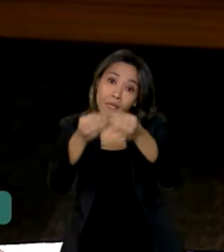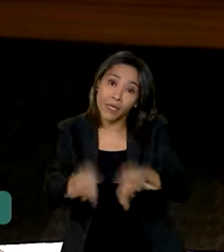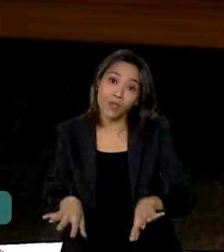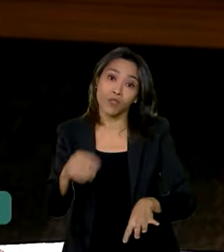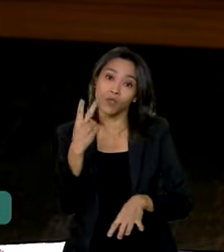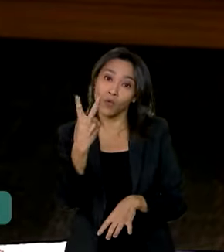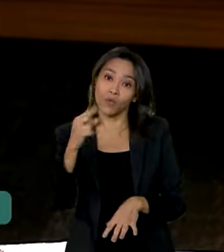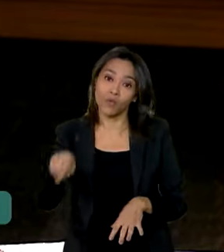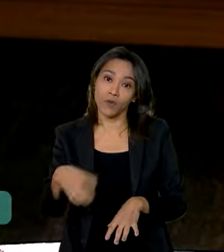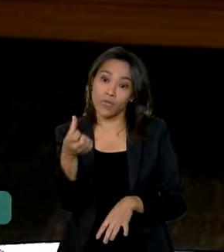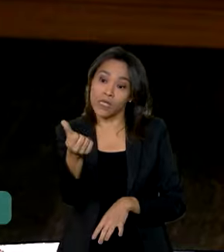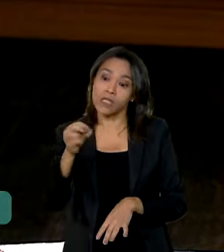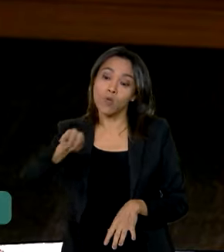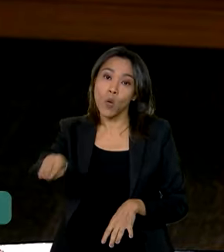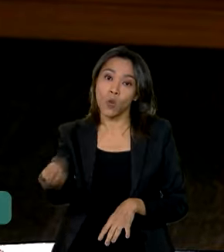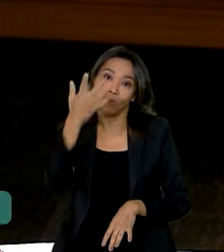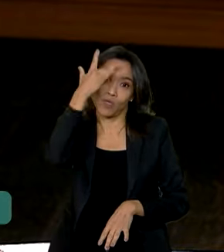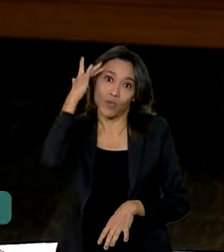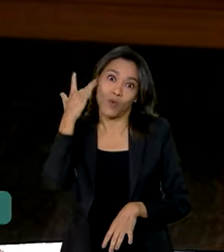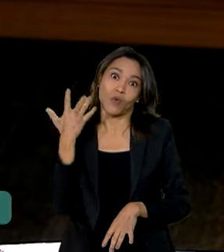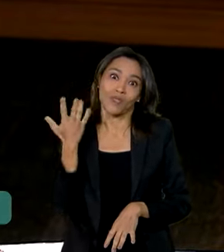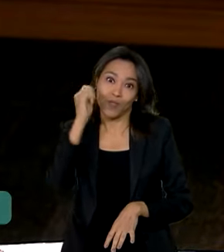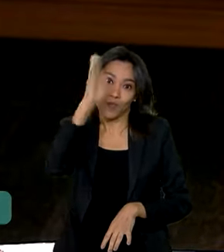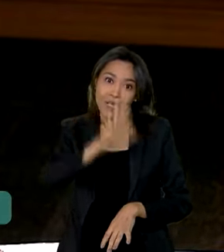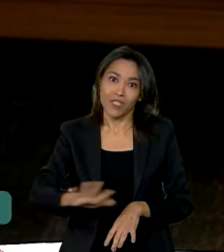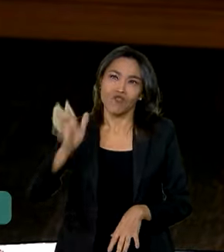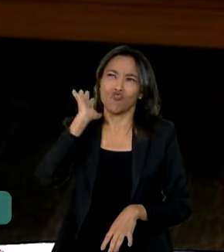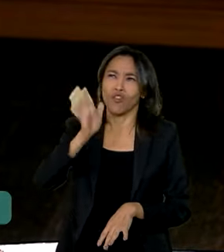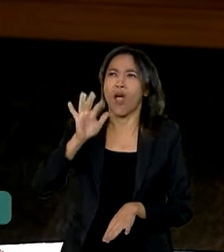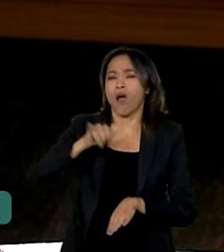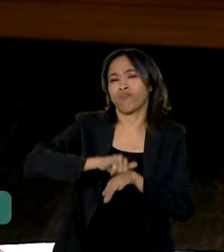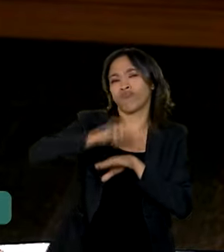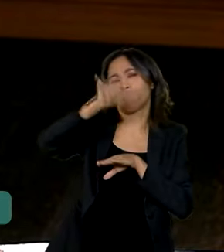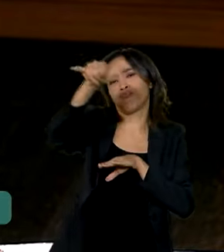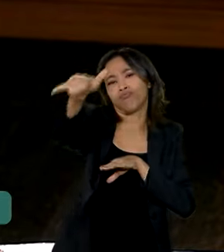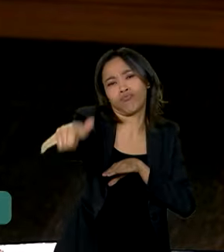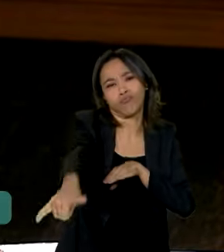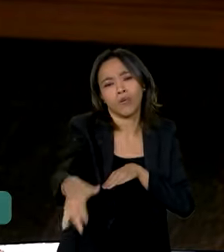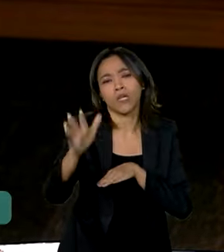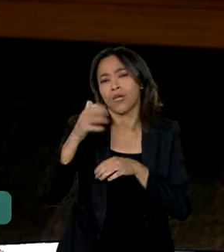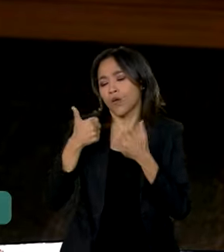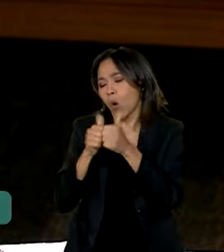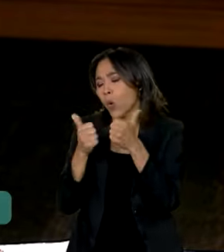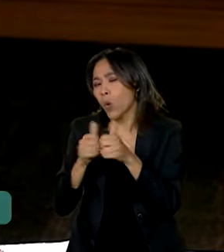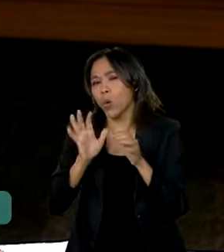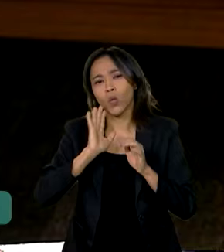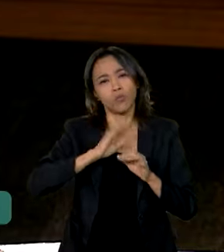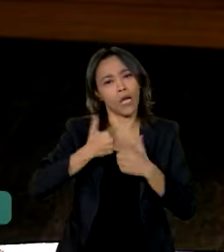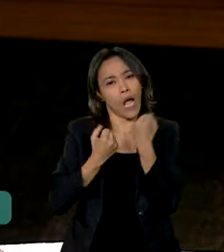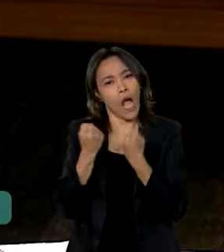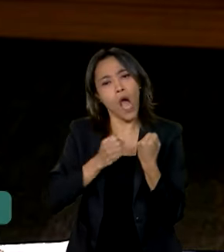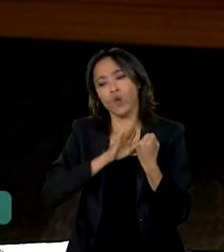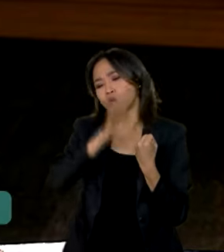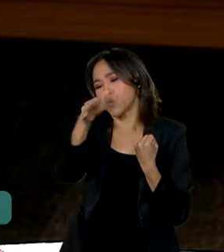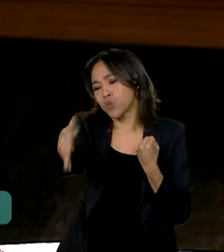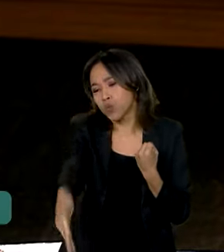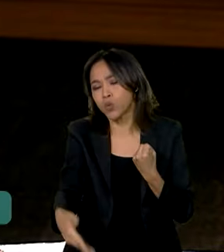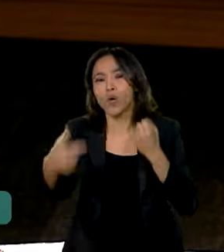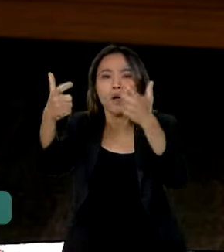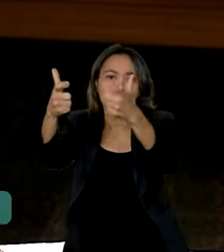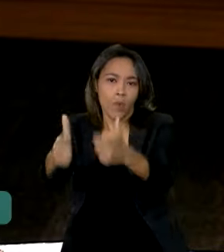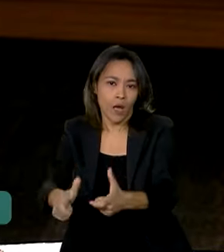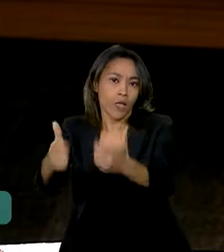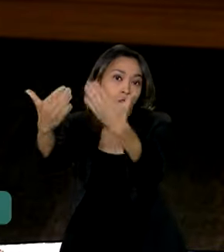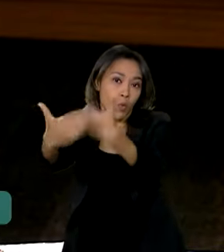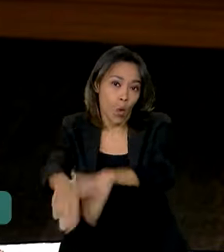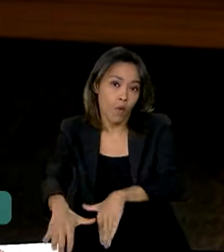,6 milhões de pessoas. Muitas delas que já se deslocaram, que já estão na cidade onde vai acontecer a prova. As provas